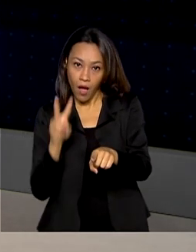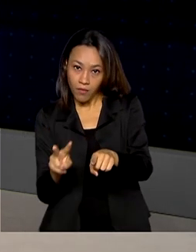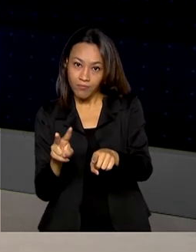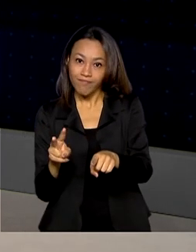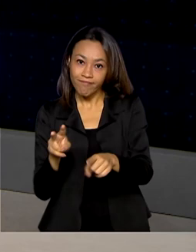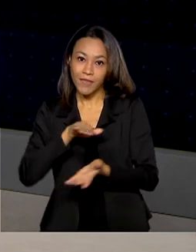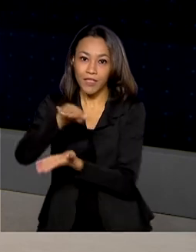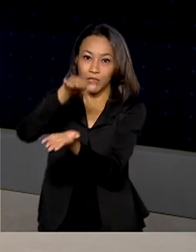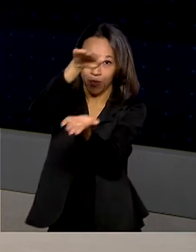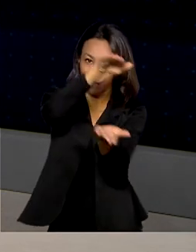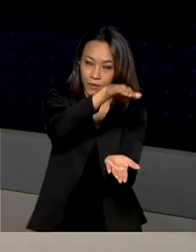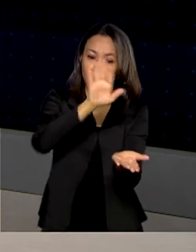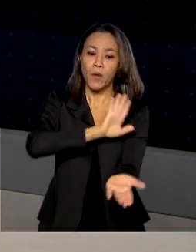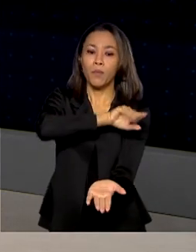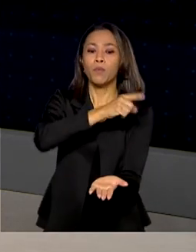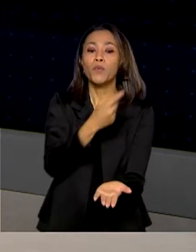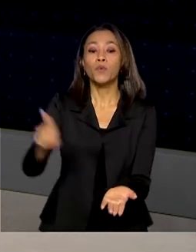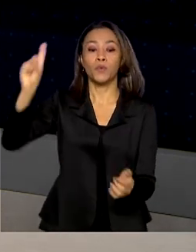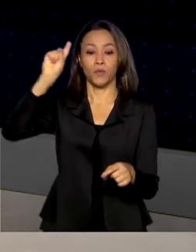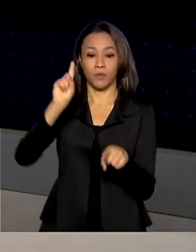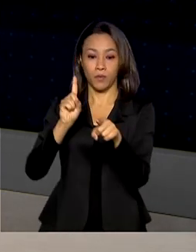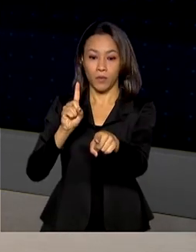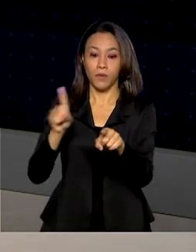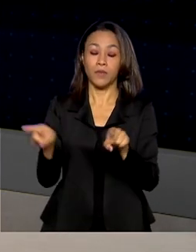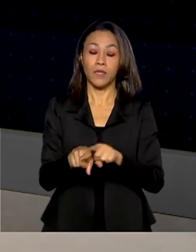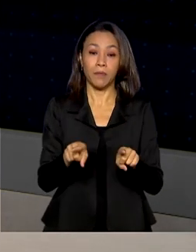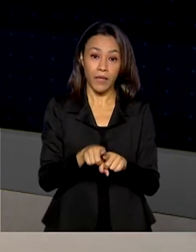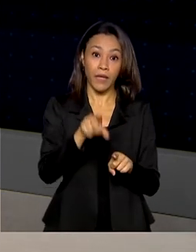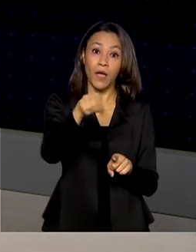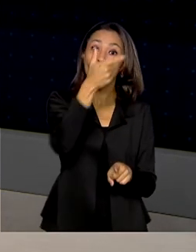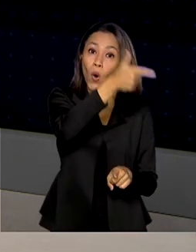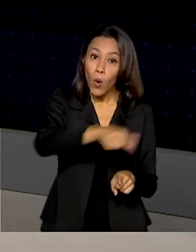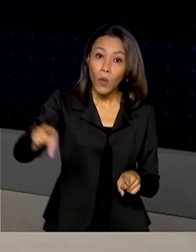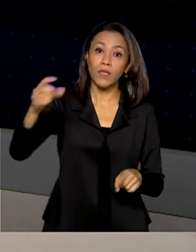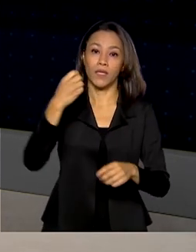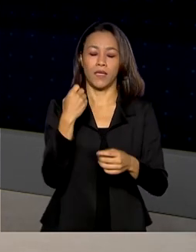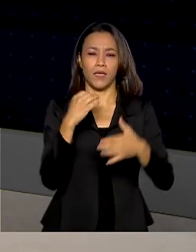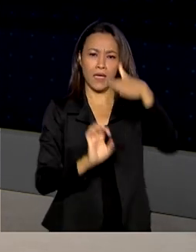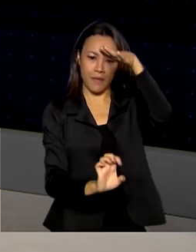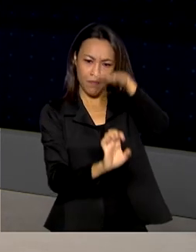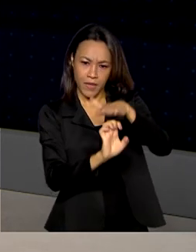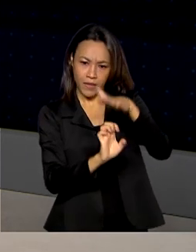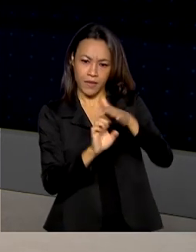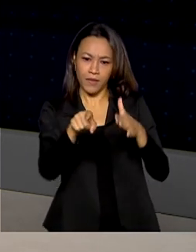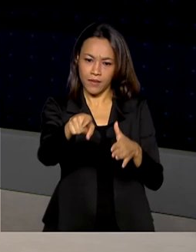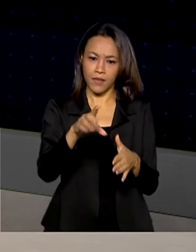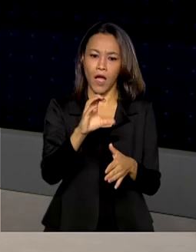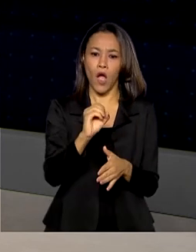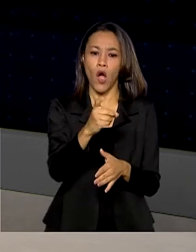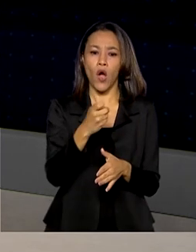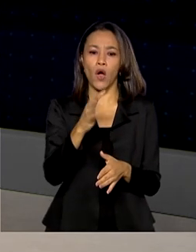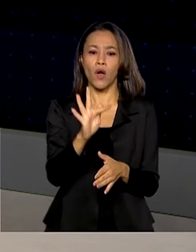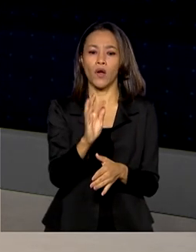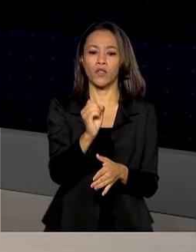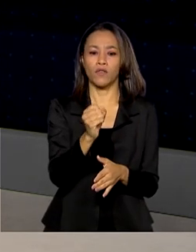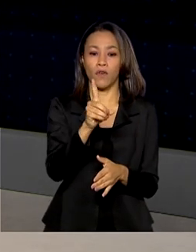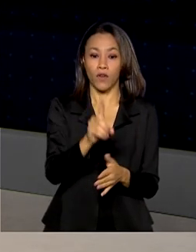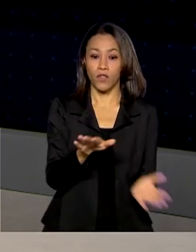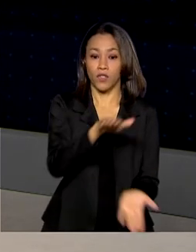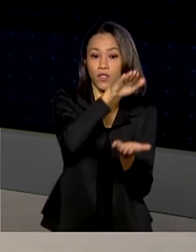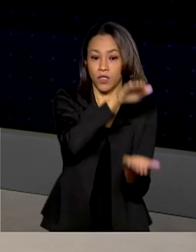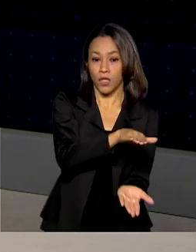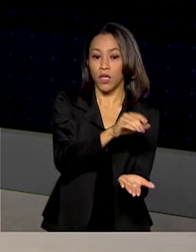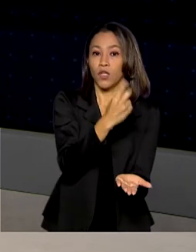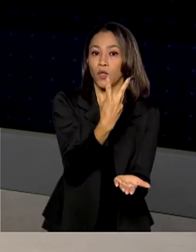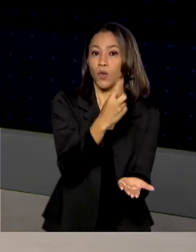milhões. Por último, a distribuição de vacinas do consórcio COVAX Facility da AstraZeneca Oxford vai ser de 2